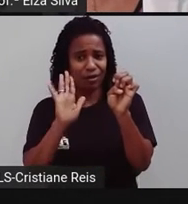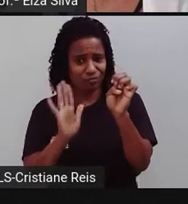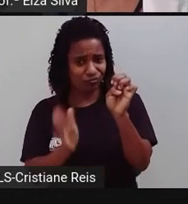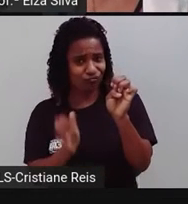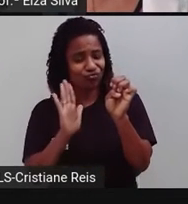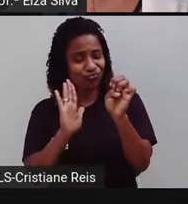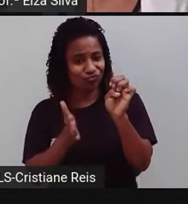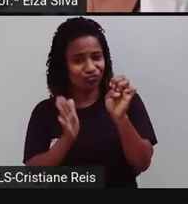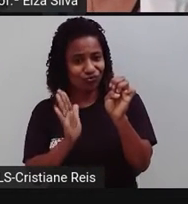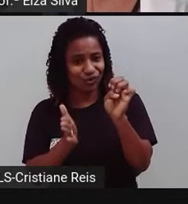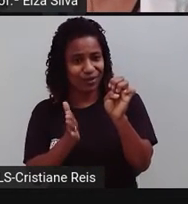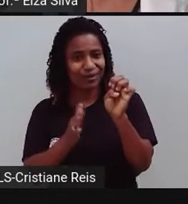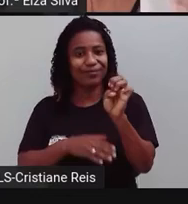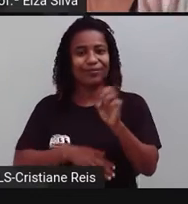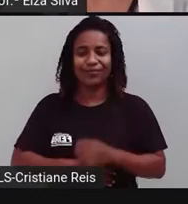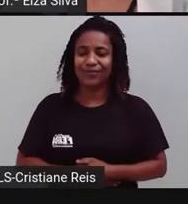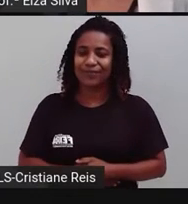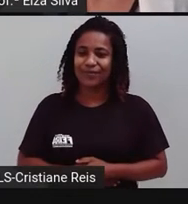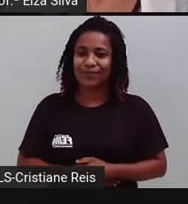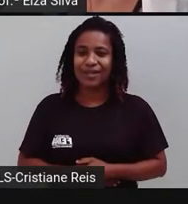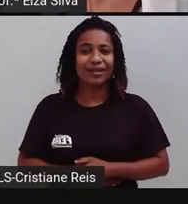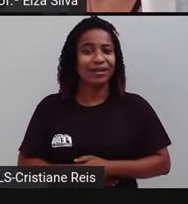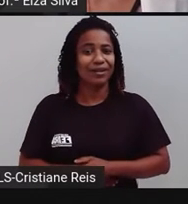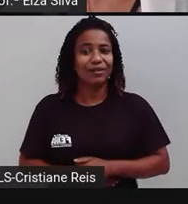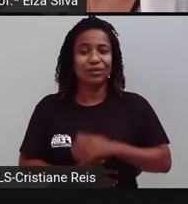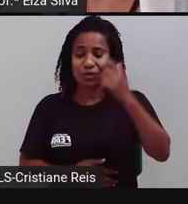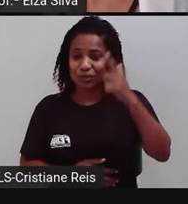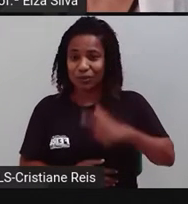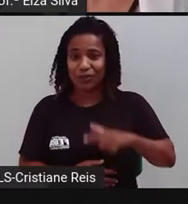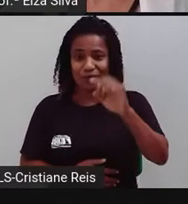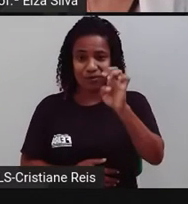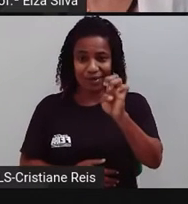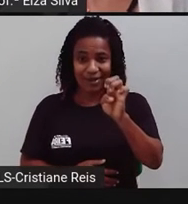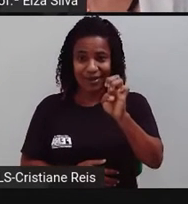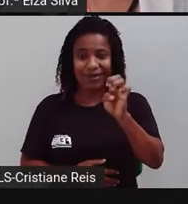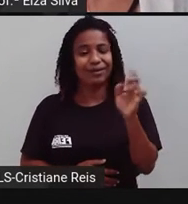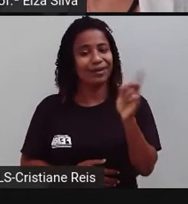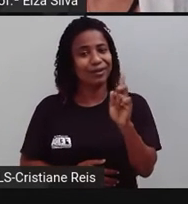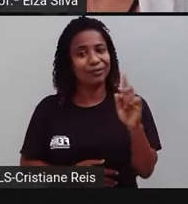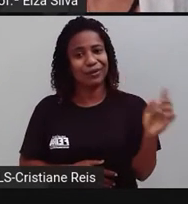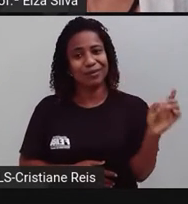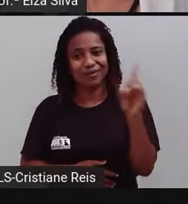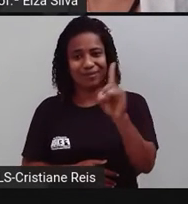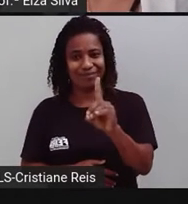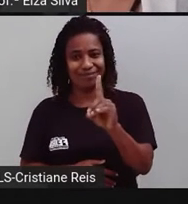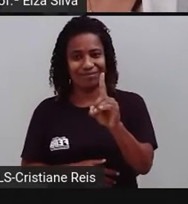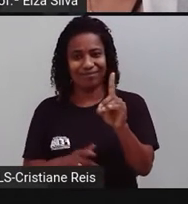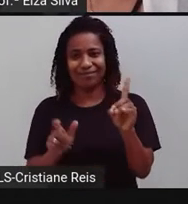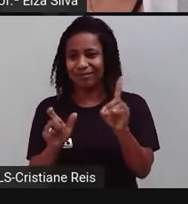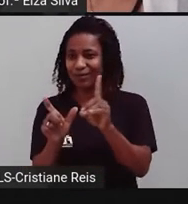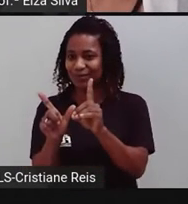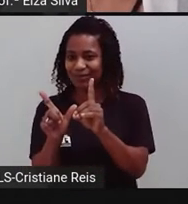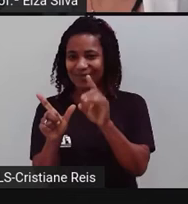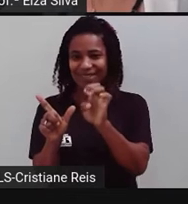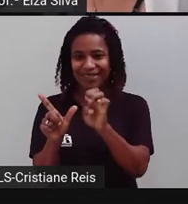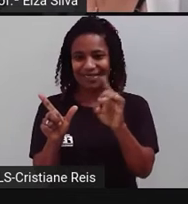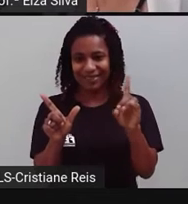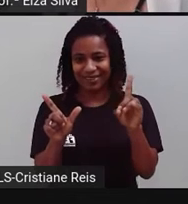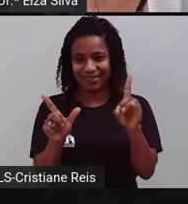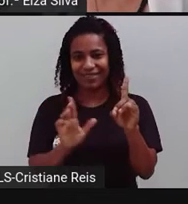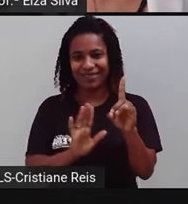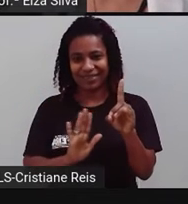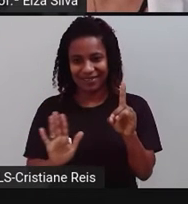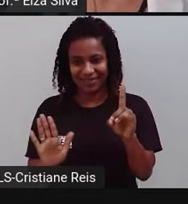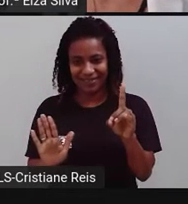verbo já terminar com a vogal e, não precisa repetir o e. Basta acrescentar o de. E observem aqui que nós temos